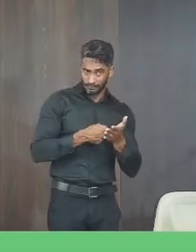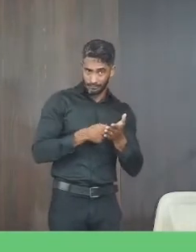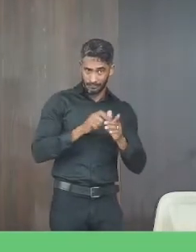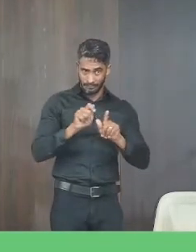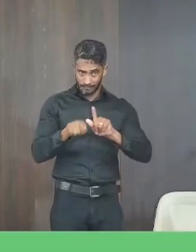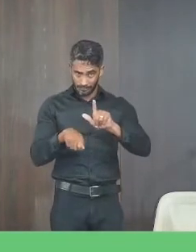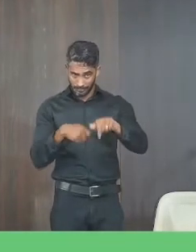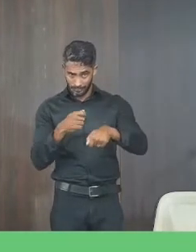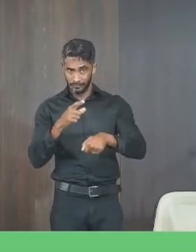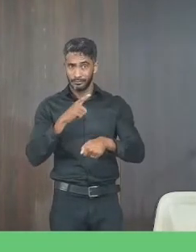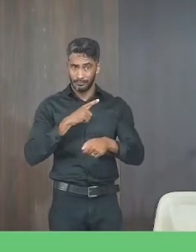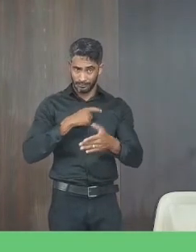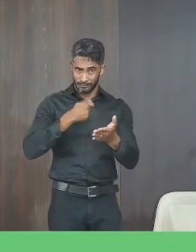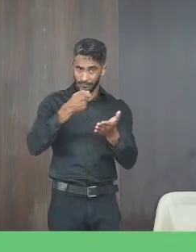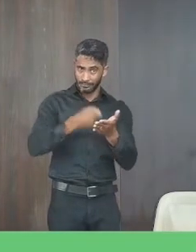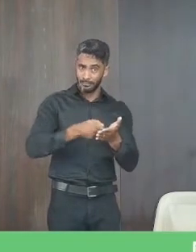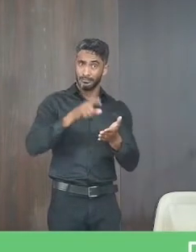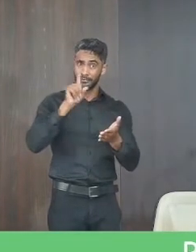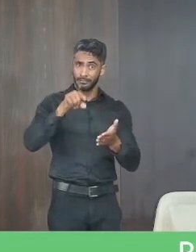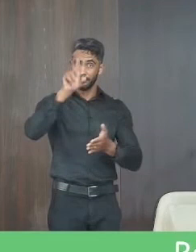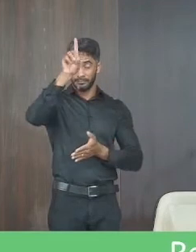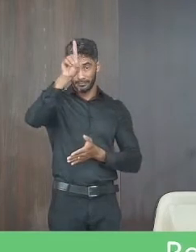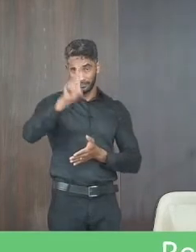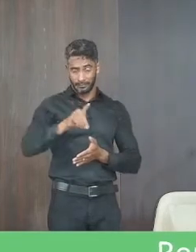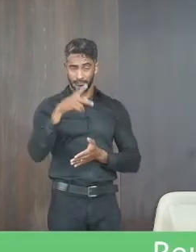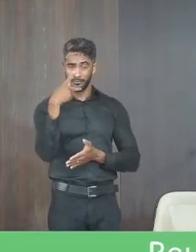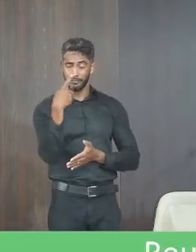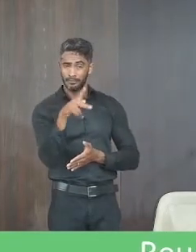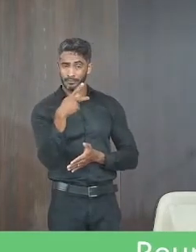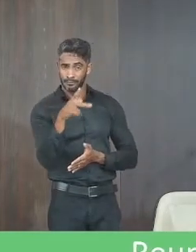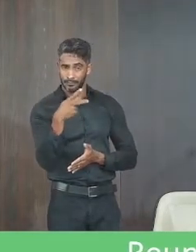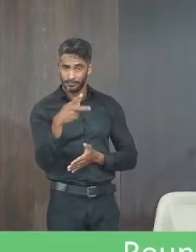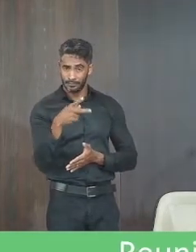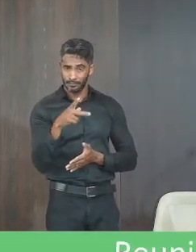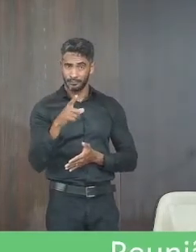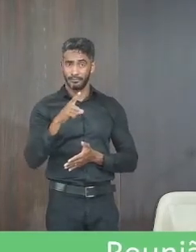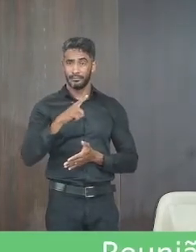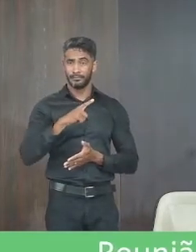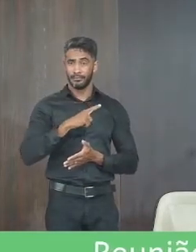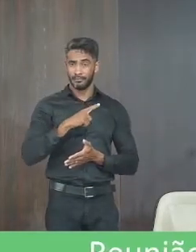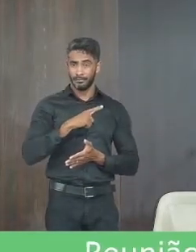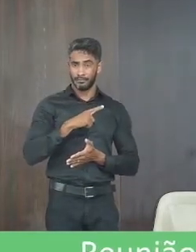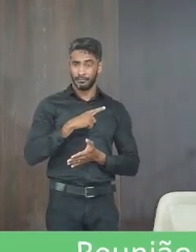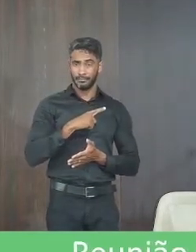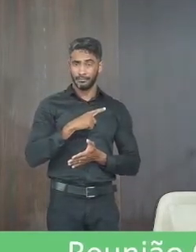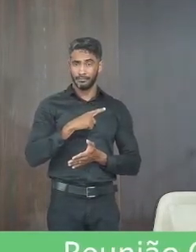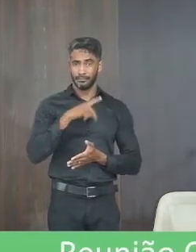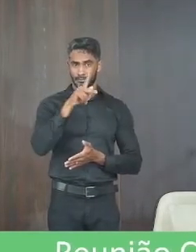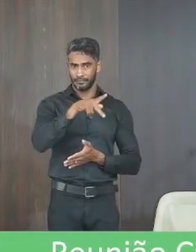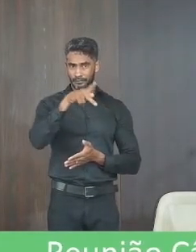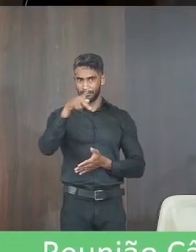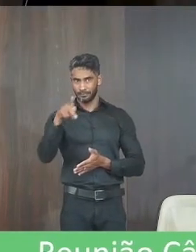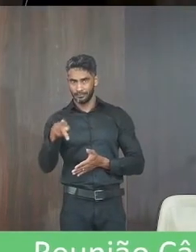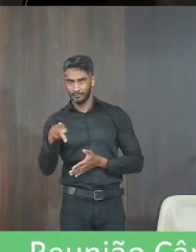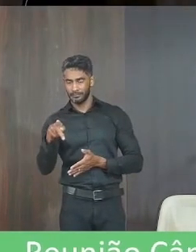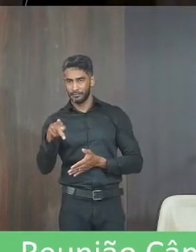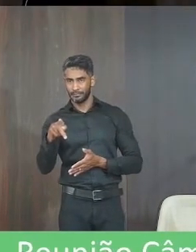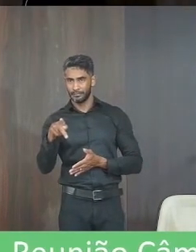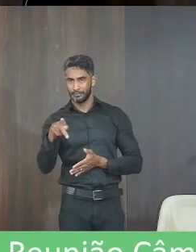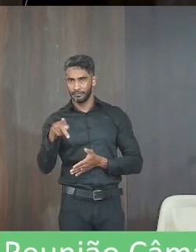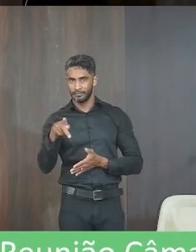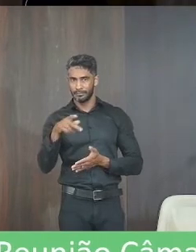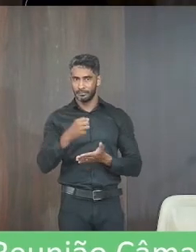administração ele tem que cumprir o que é de direito é um direito deles na LDB ele não cita professor não fala